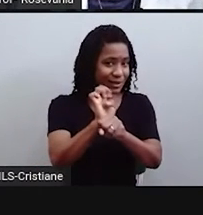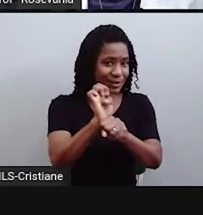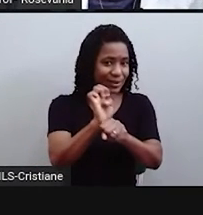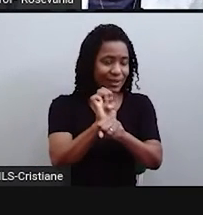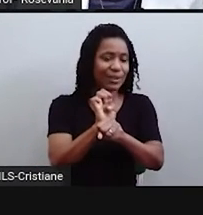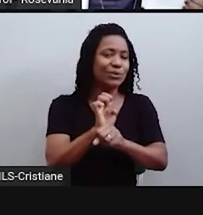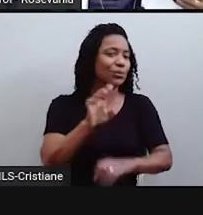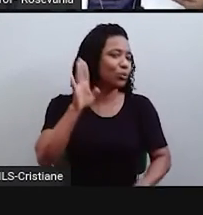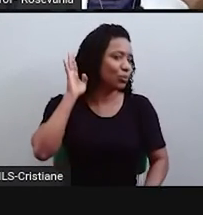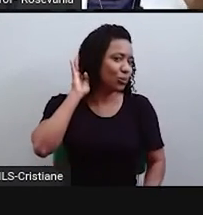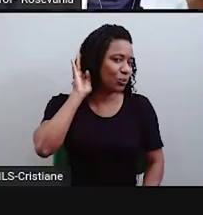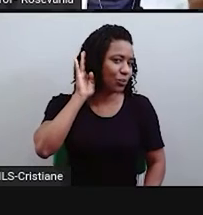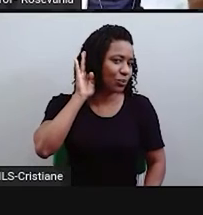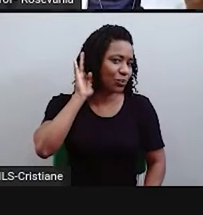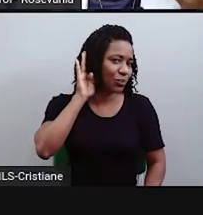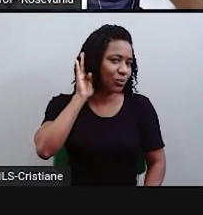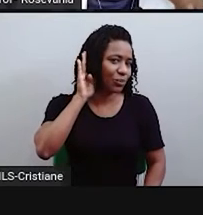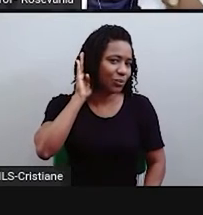aqui,